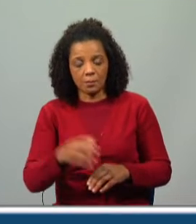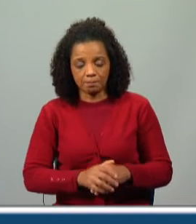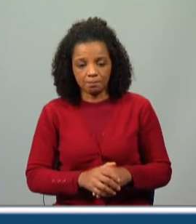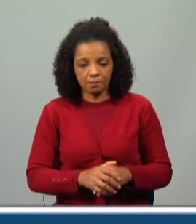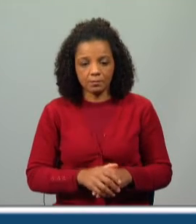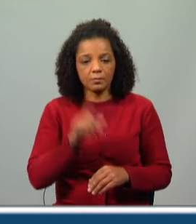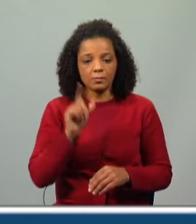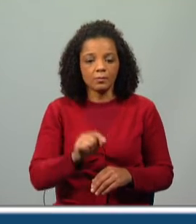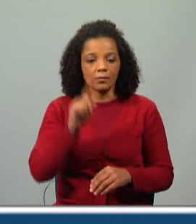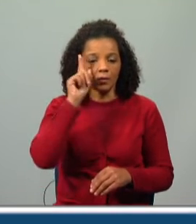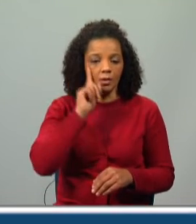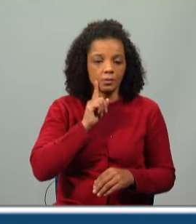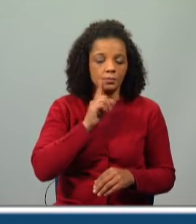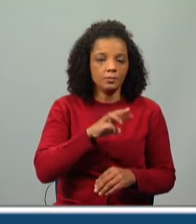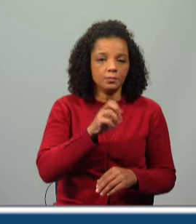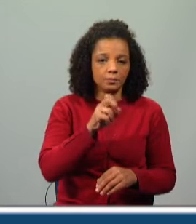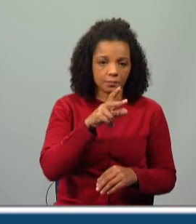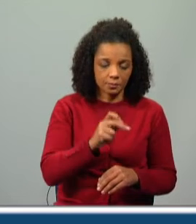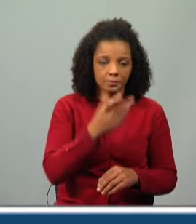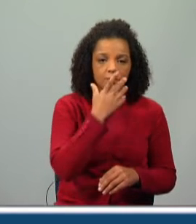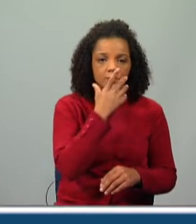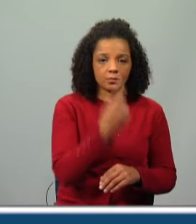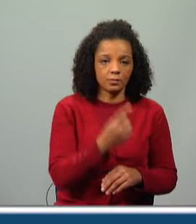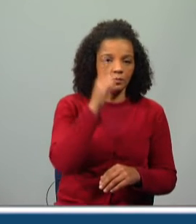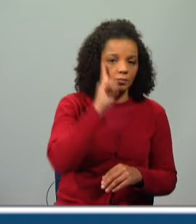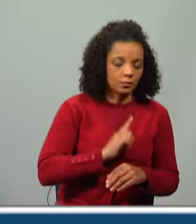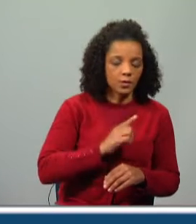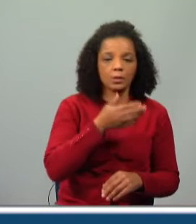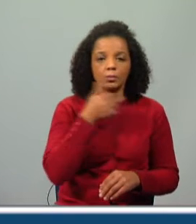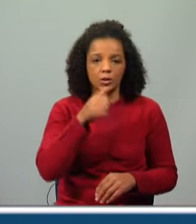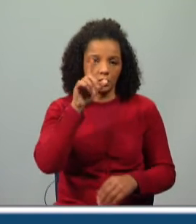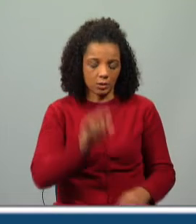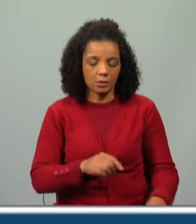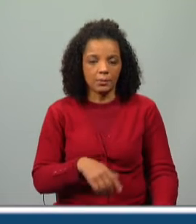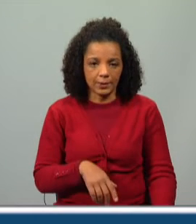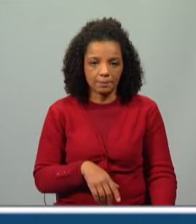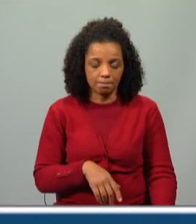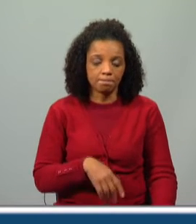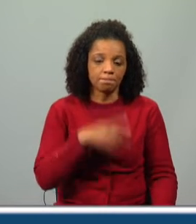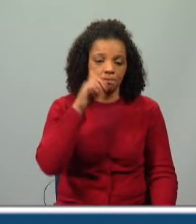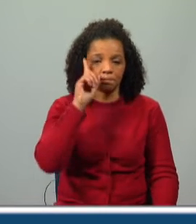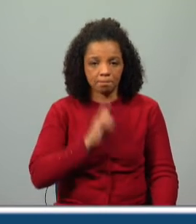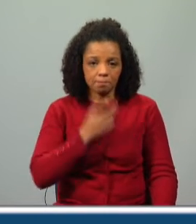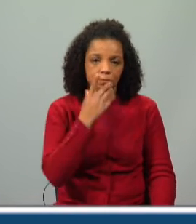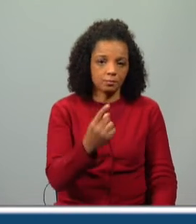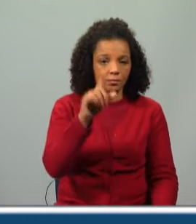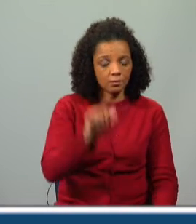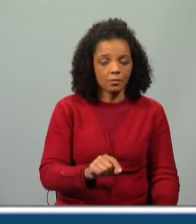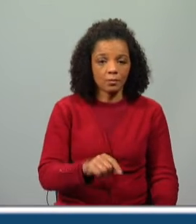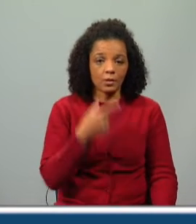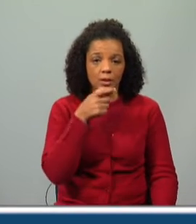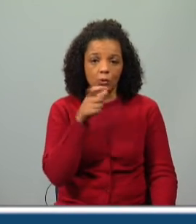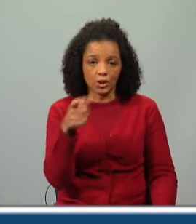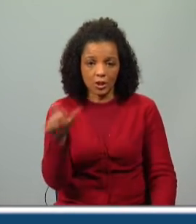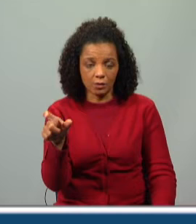Assim como Dona Margarida está no feminino singular, Bonita também tem que estar no feminino e no singular. Portanto, os